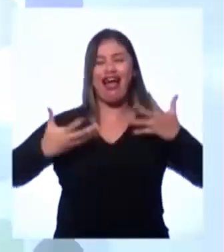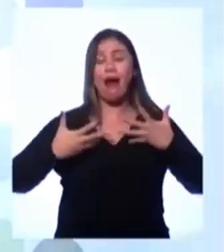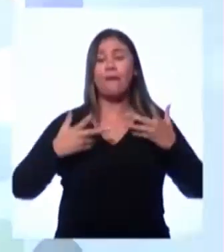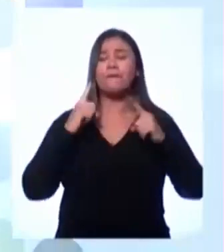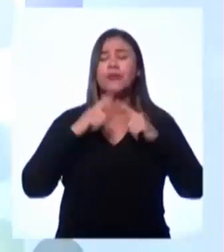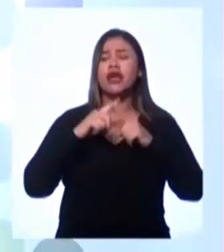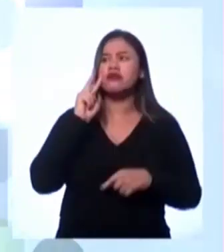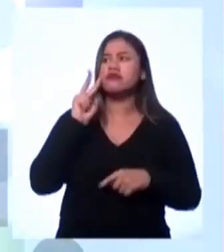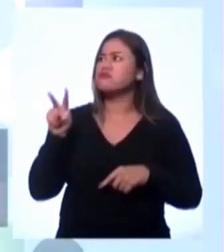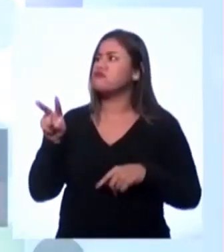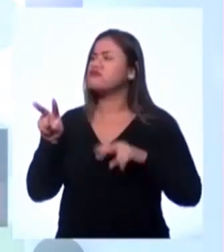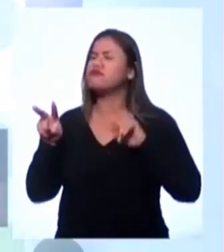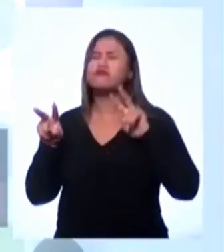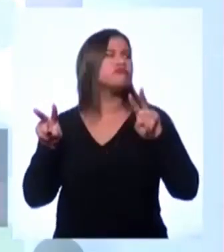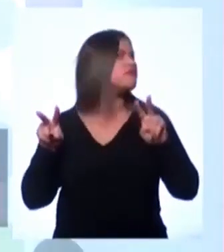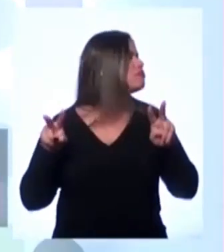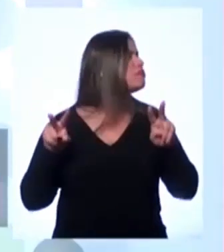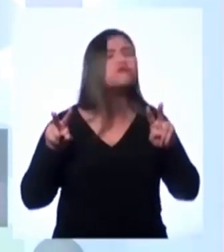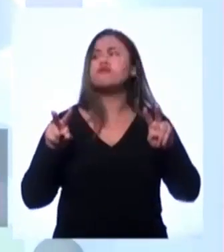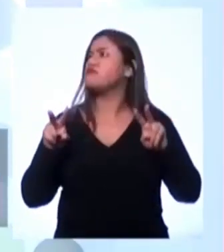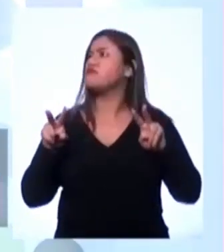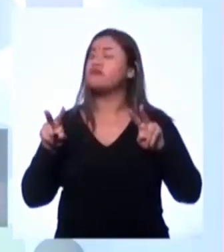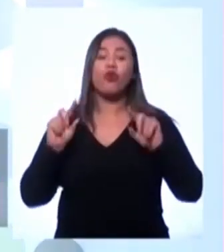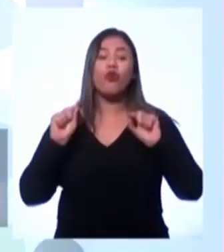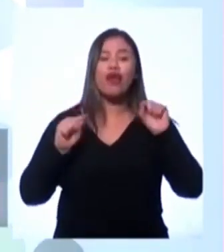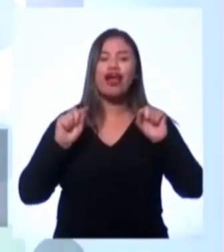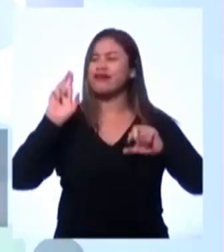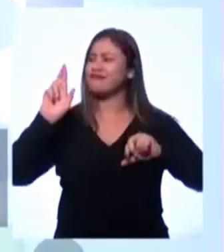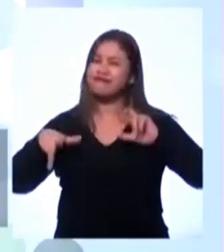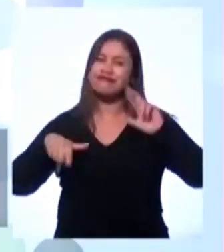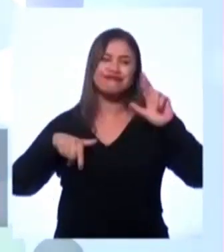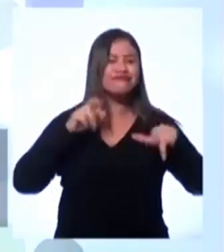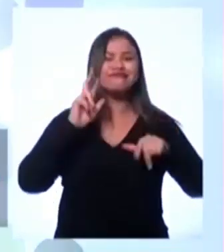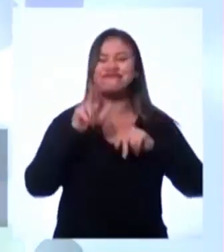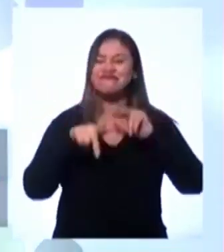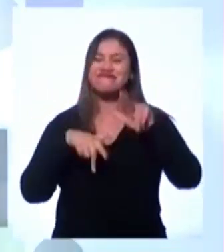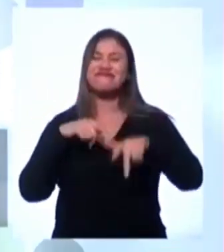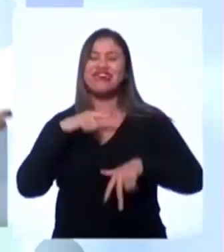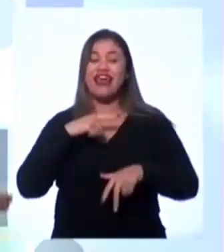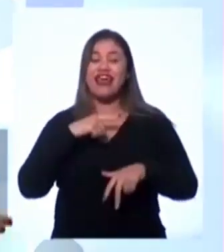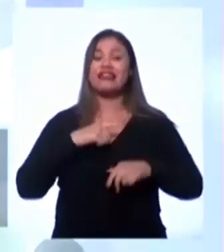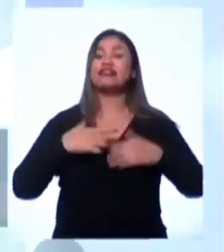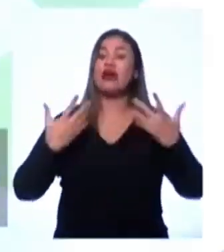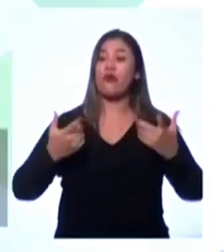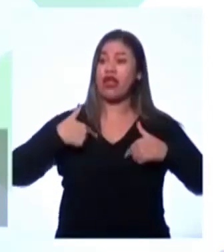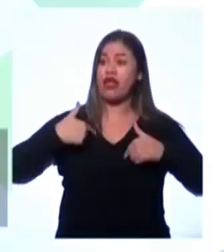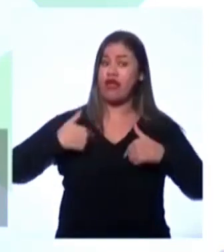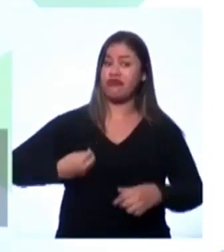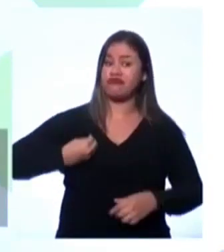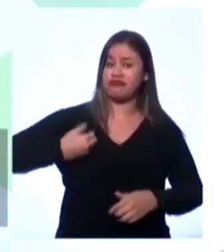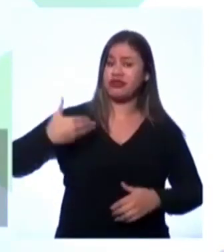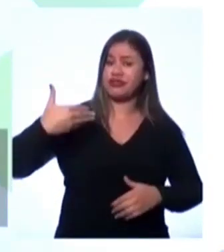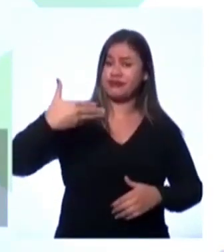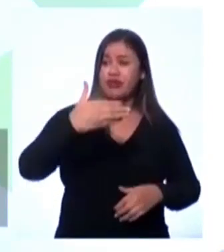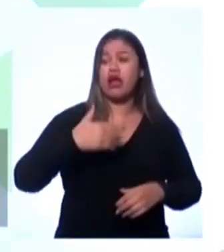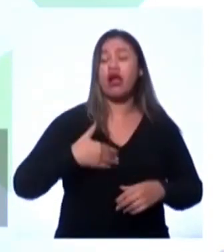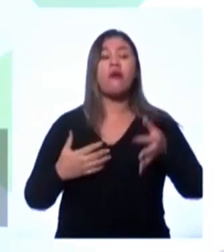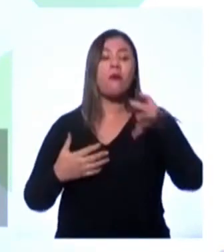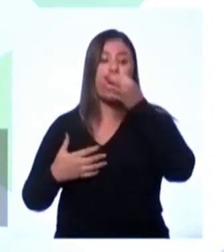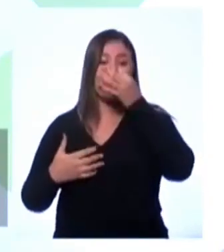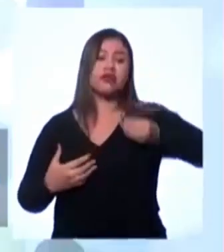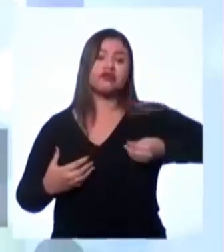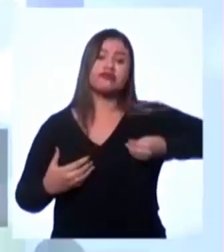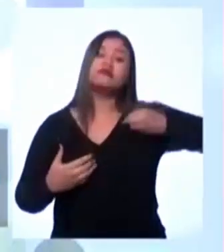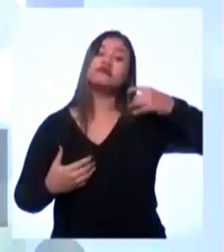pro lado, gente olha pro outro, o que a gente percebe é a diferença. Então, eu tenho uma trajetória, a professora Fabiana tem outra, aqui